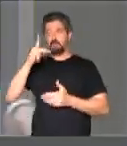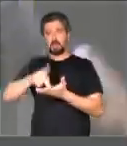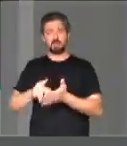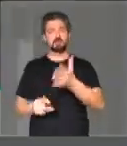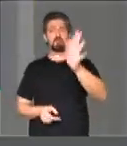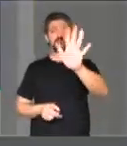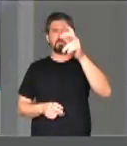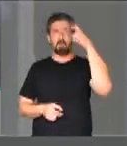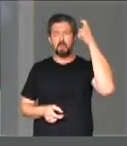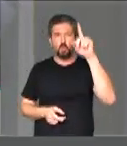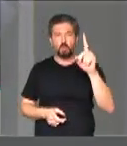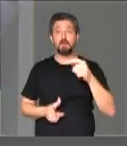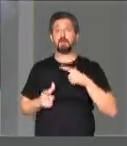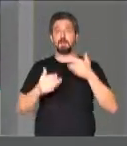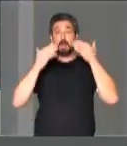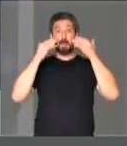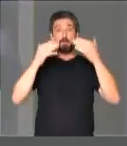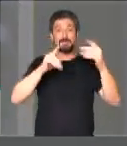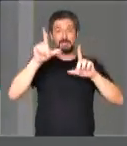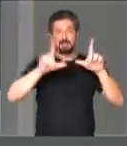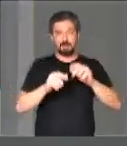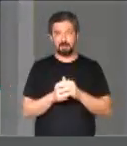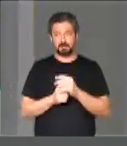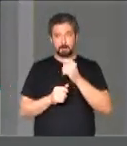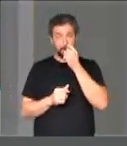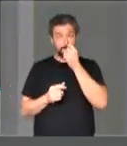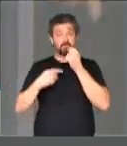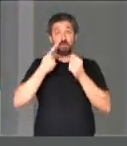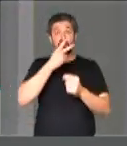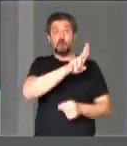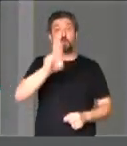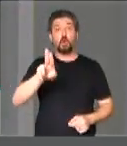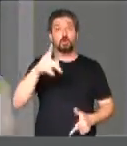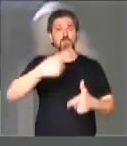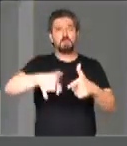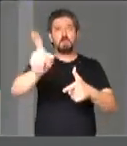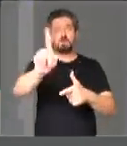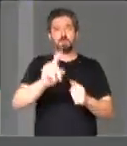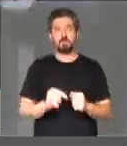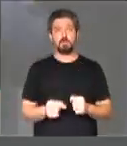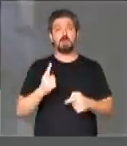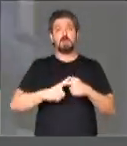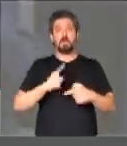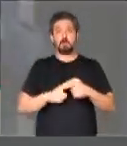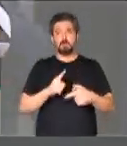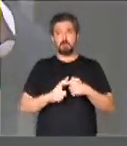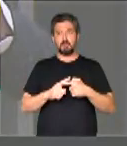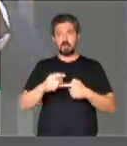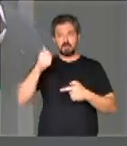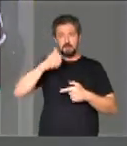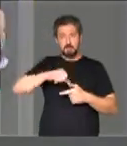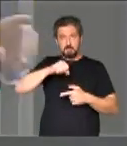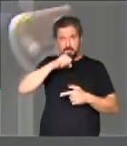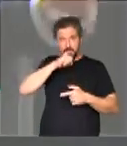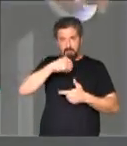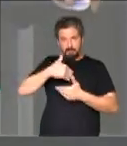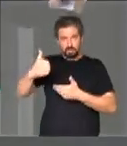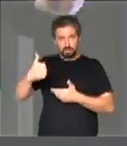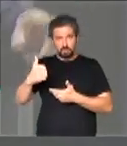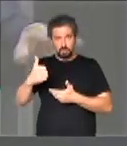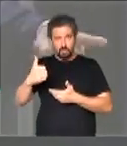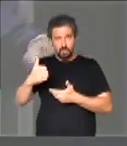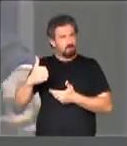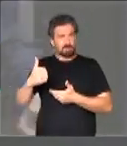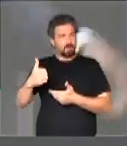problema não, tem até um apresentador lá, e aqui eu falo o nome, porque eu não fui desmamado, garapa não,